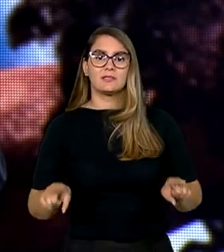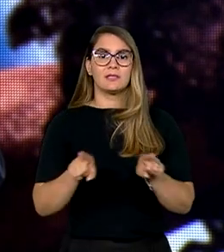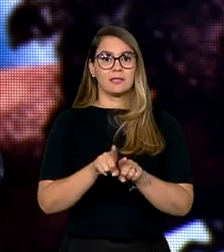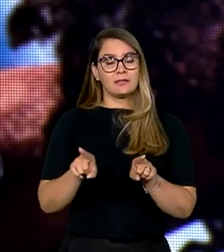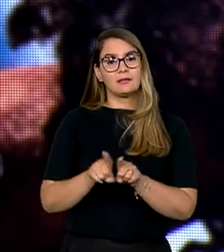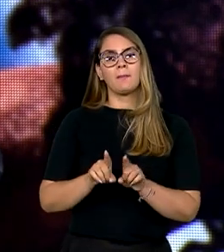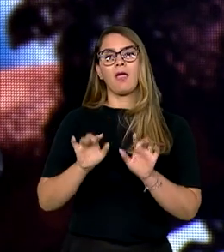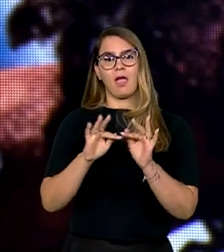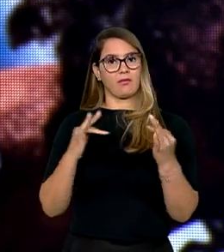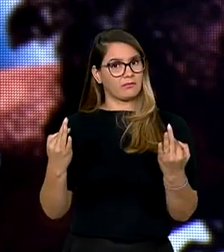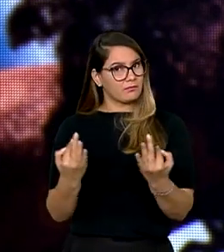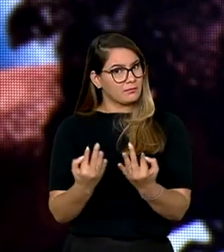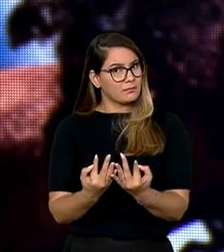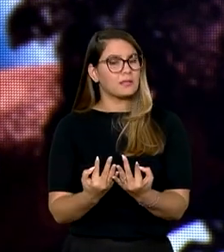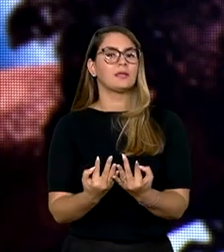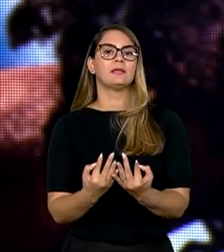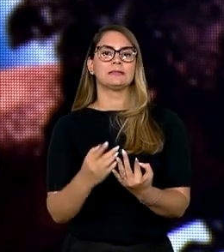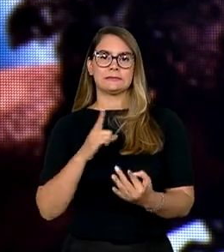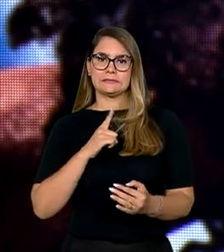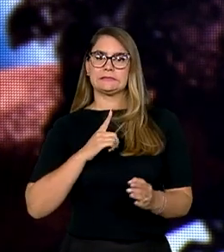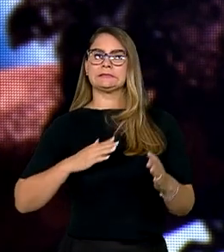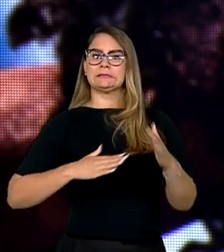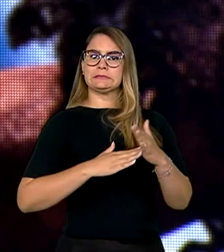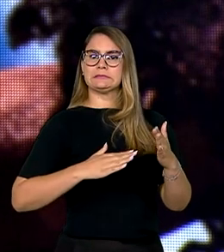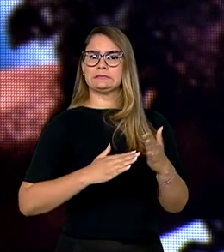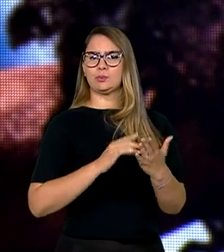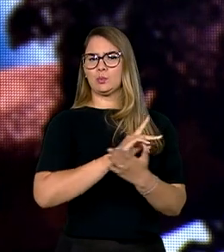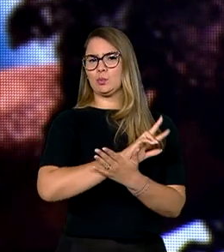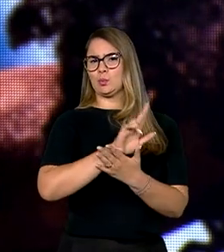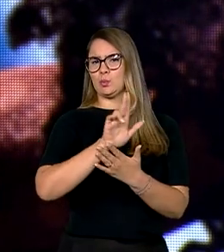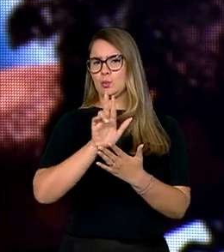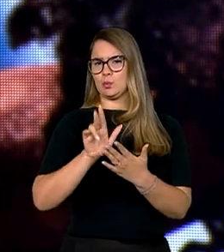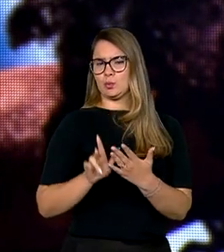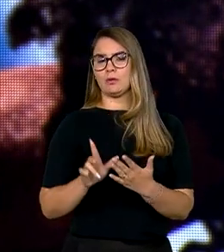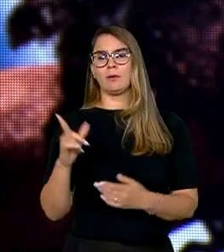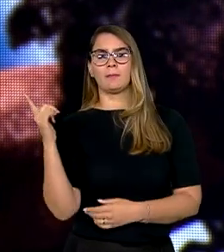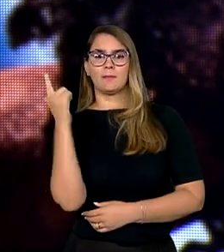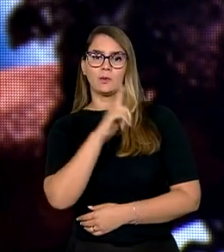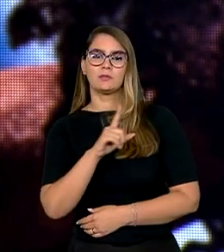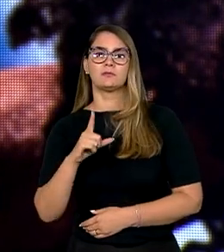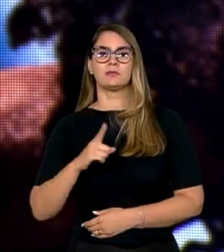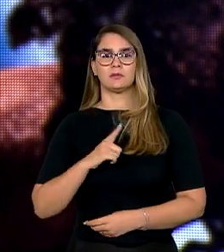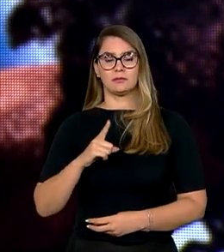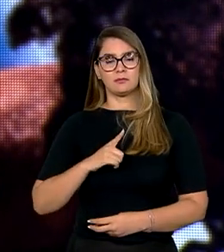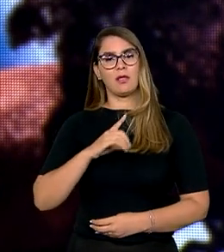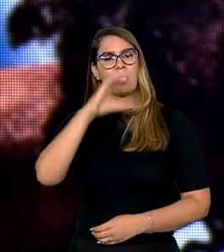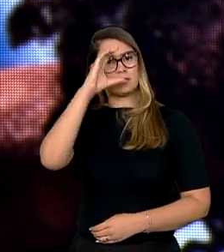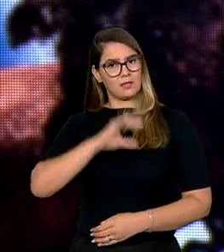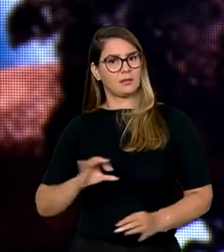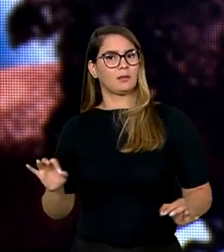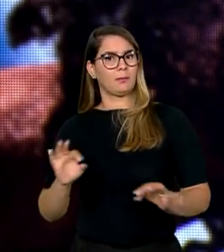as suas famílias encontram barreiras de várias dimensões para terem a cidadania plena.